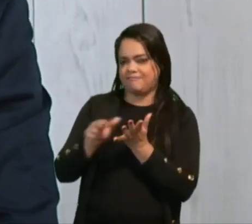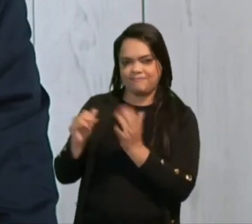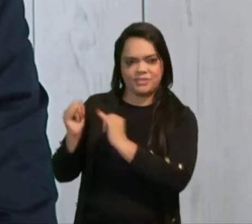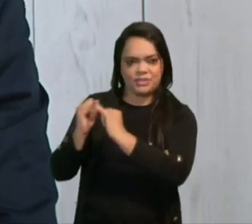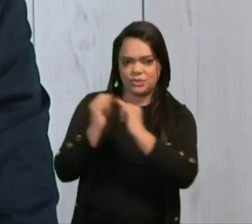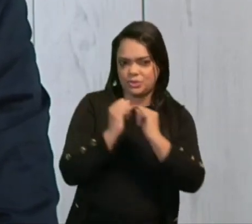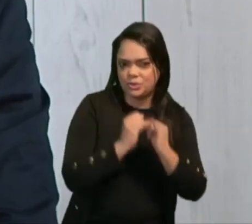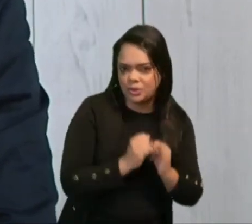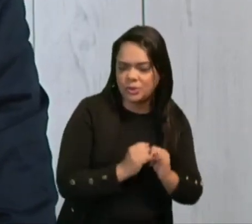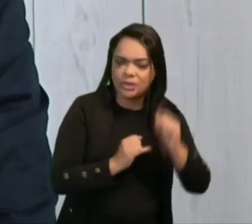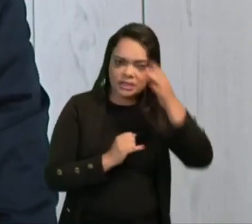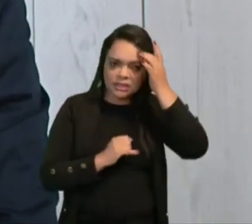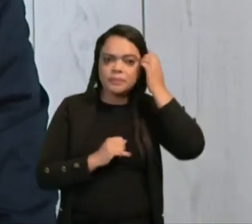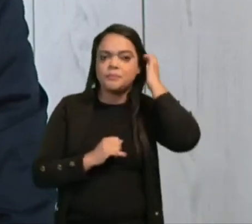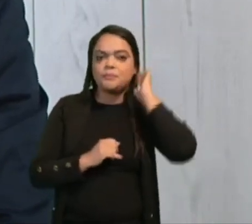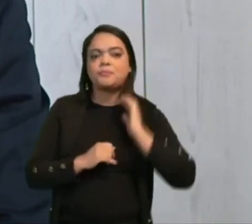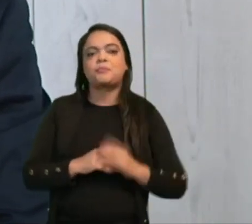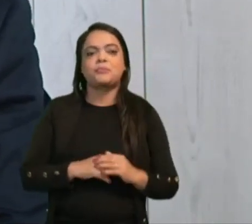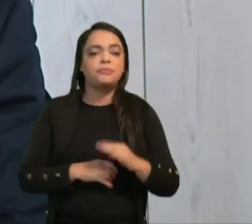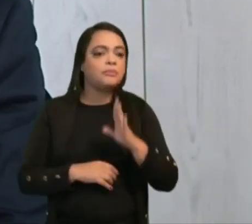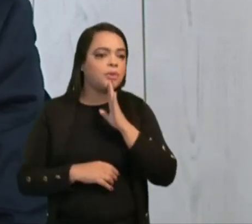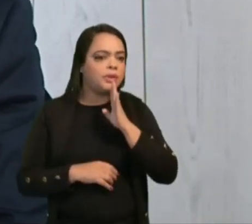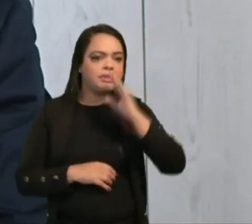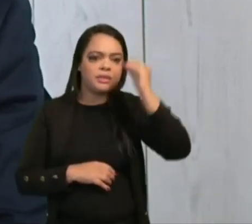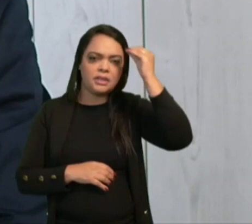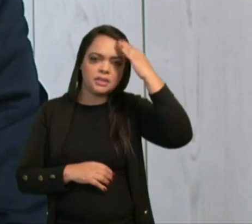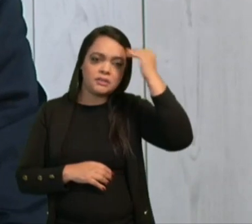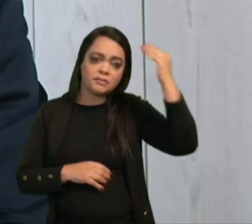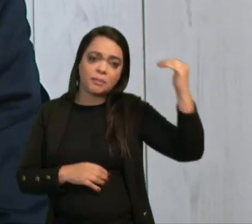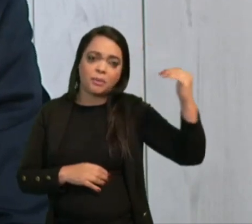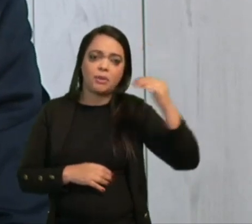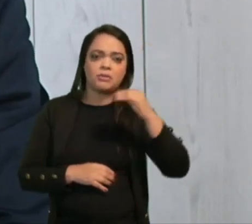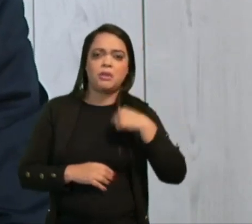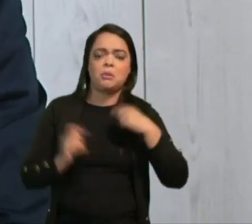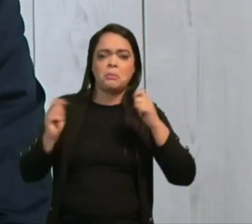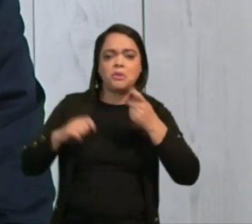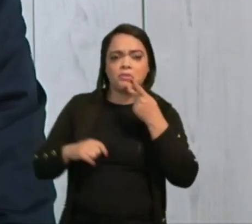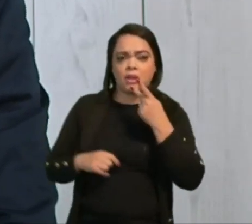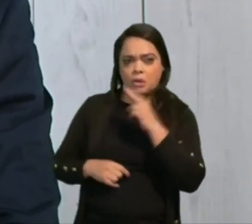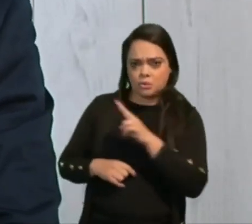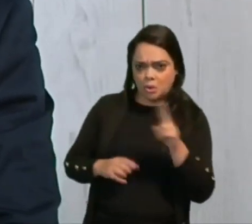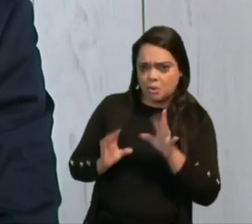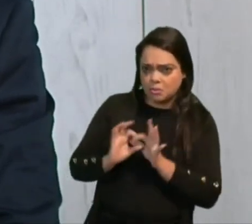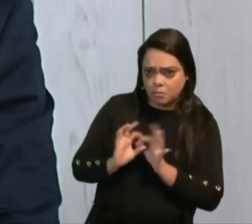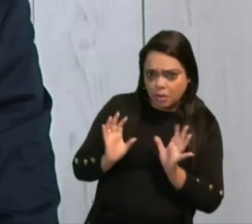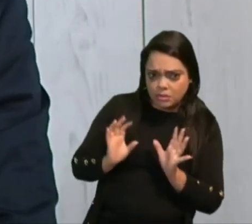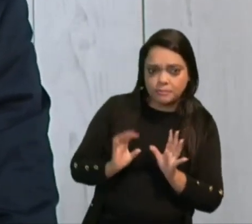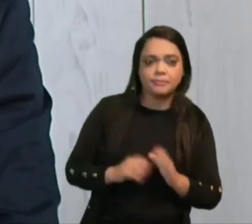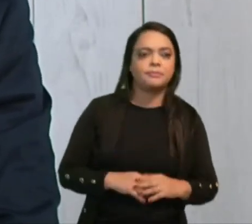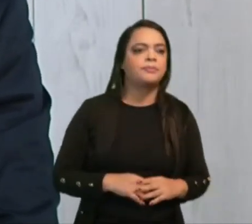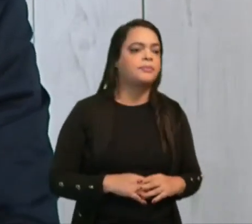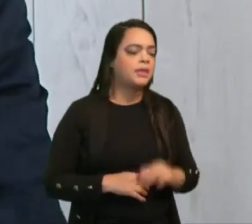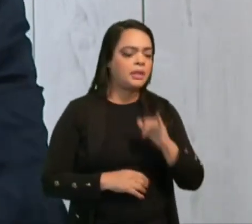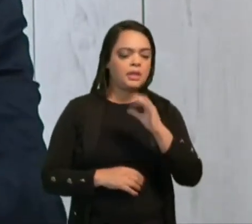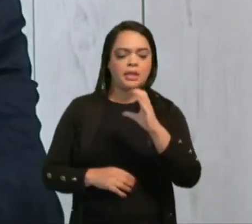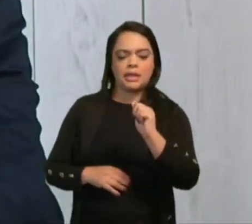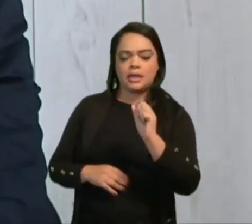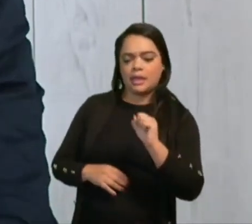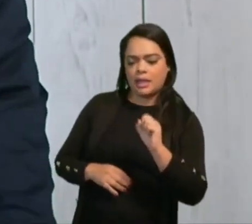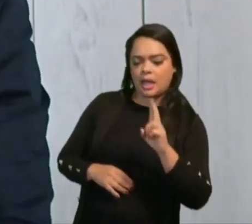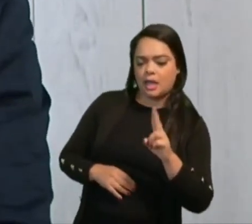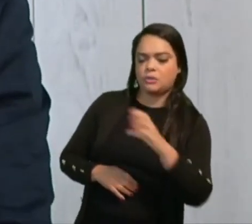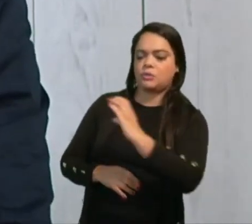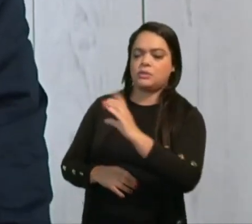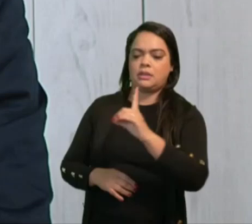entidades formadoras conhecidas. Eu posso citar algumas, se você não me importar? por favor. E caso, Fundação